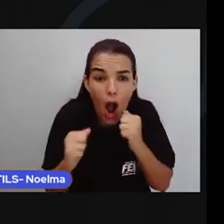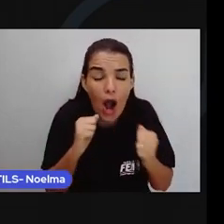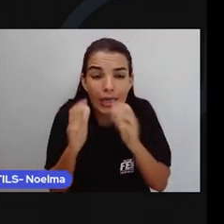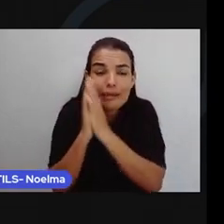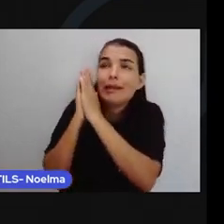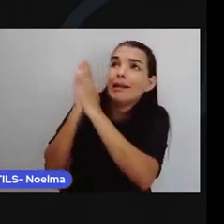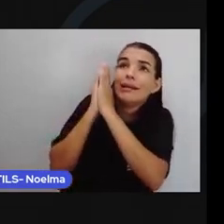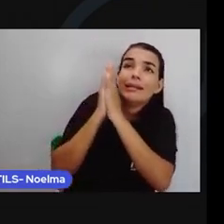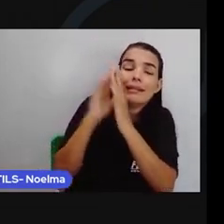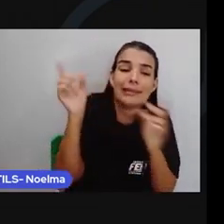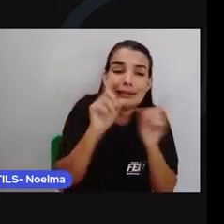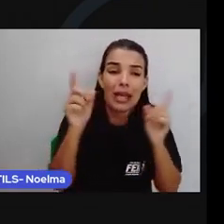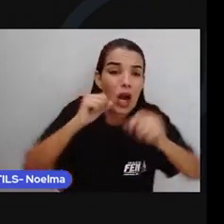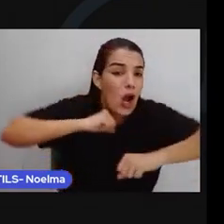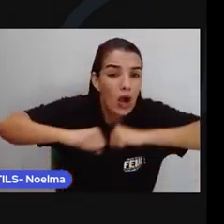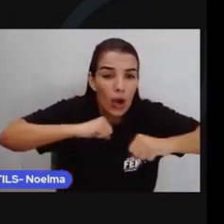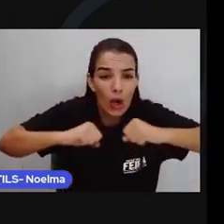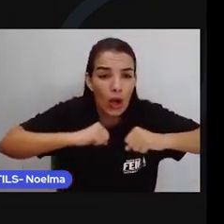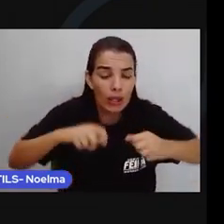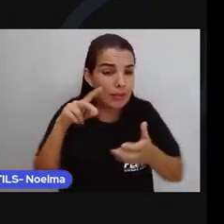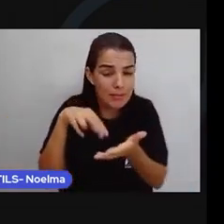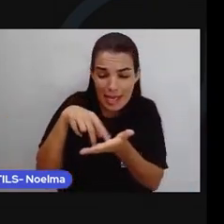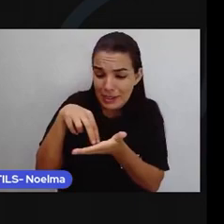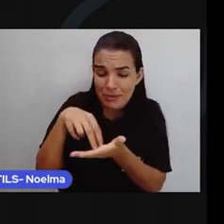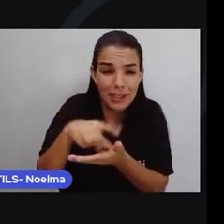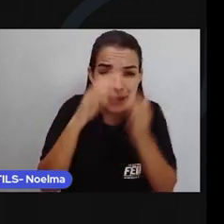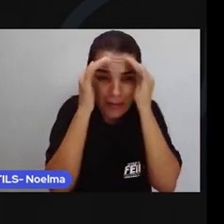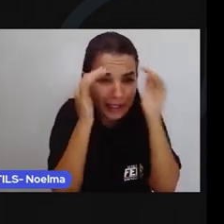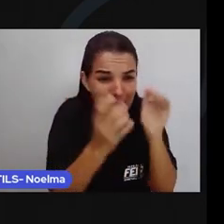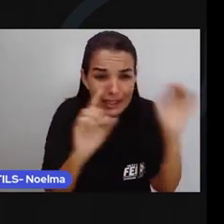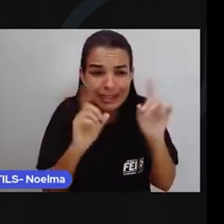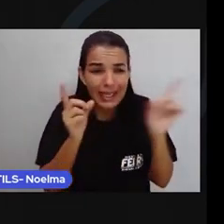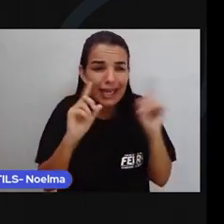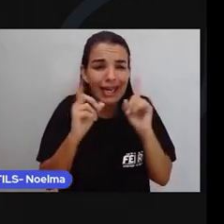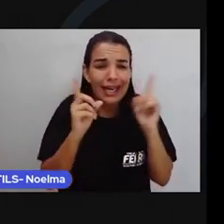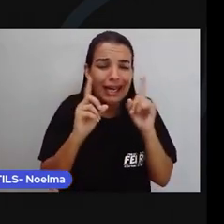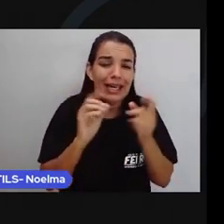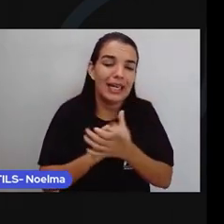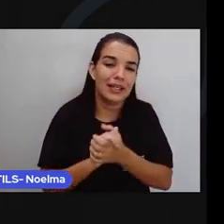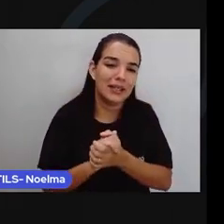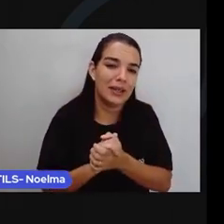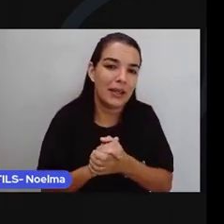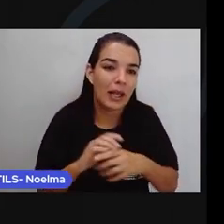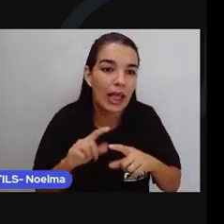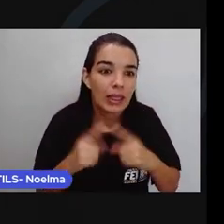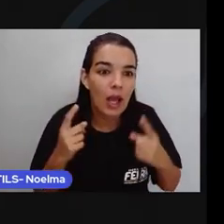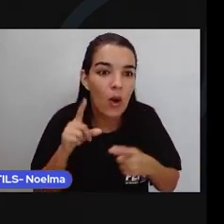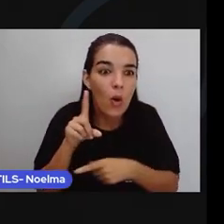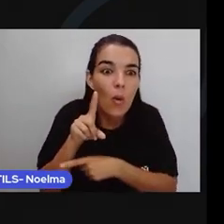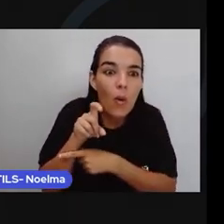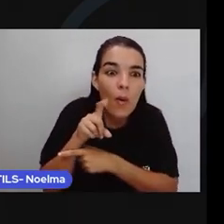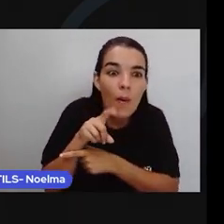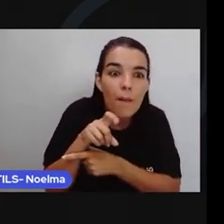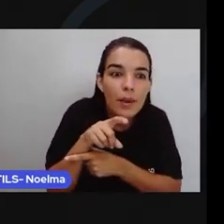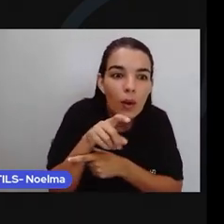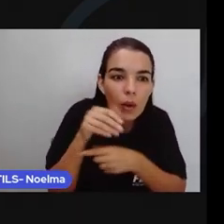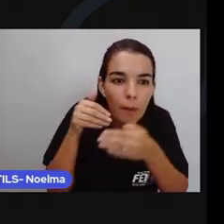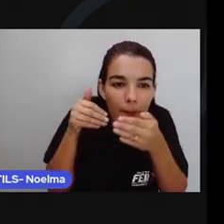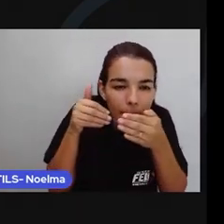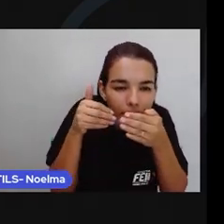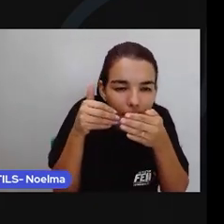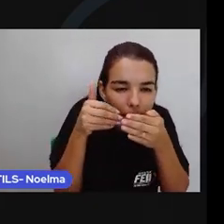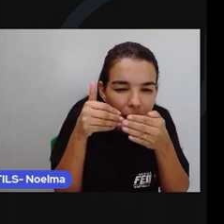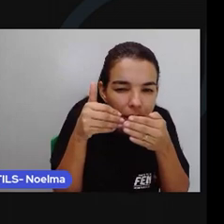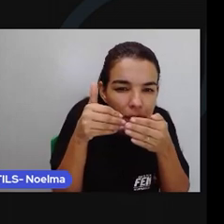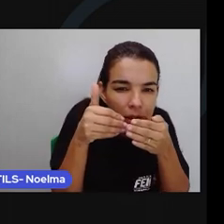Catarino As pernas não obedecem De repente o minhocão do pari Se aproximou bem